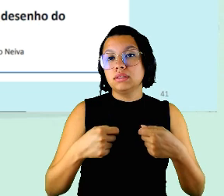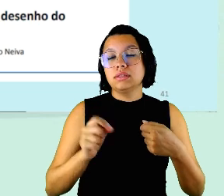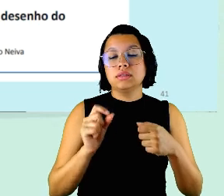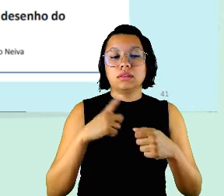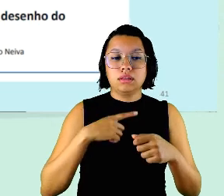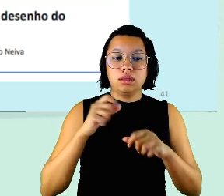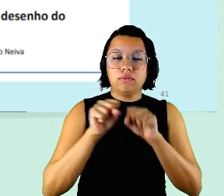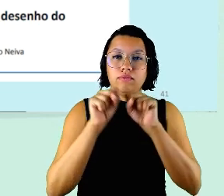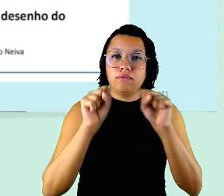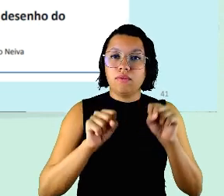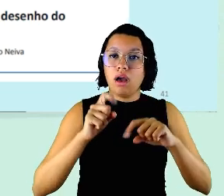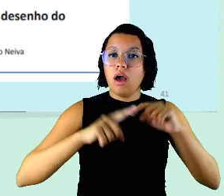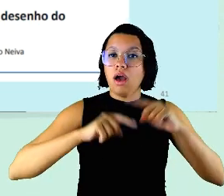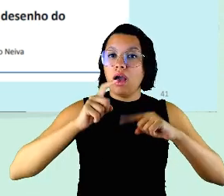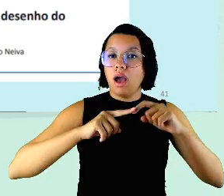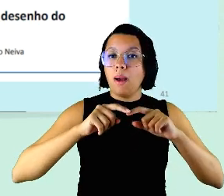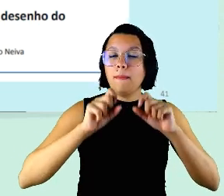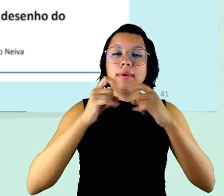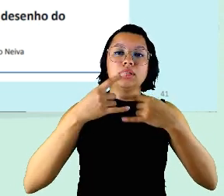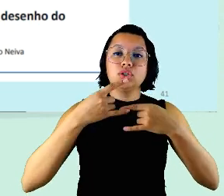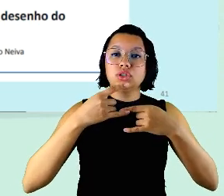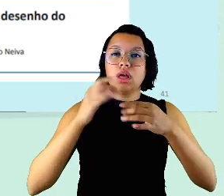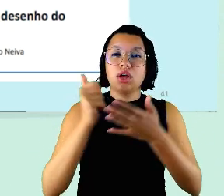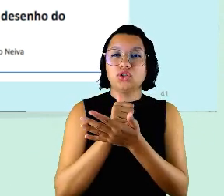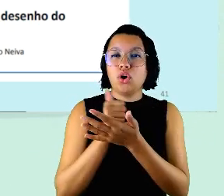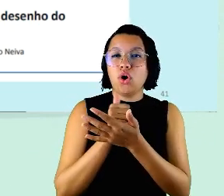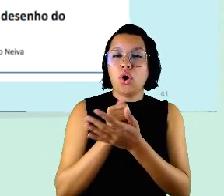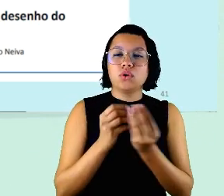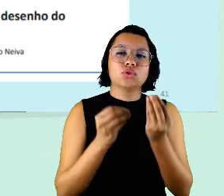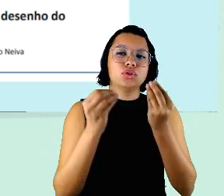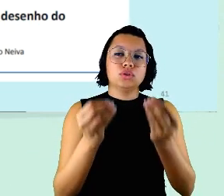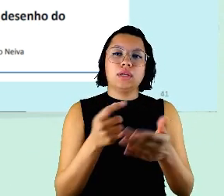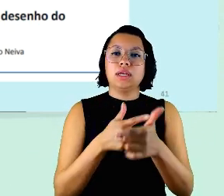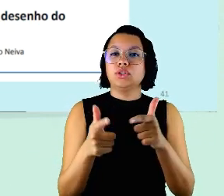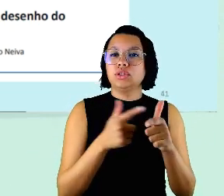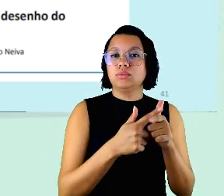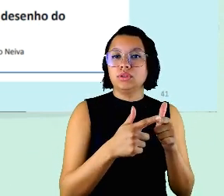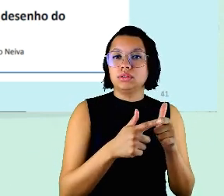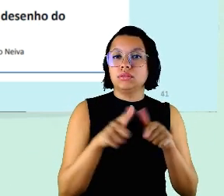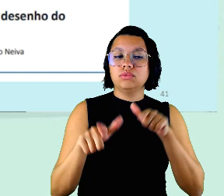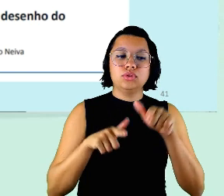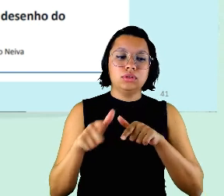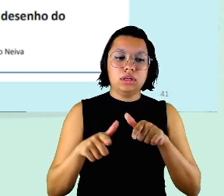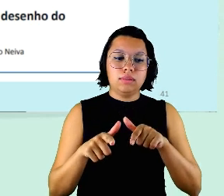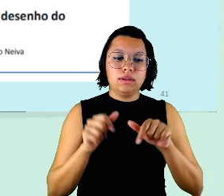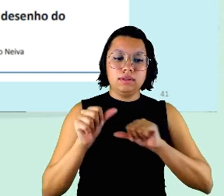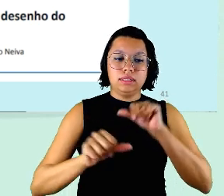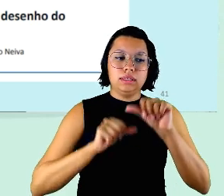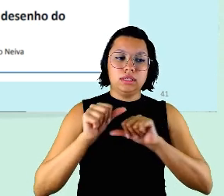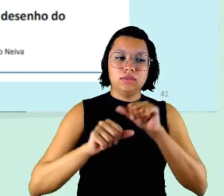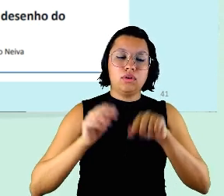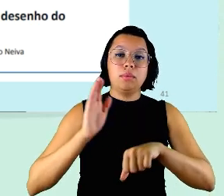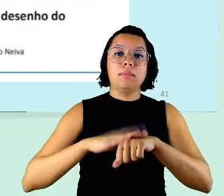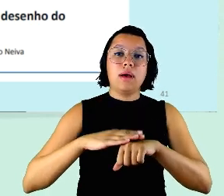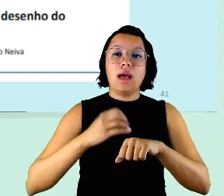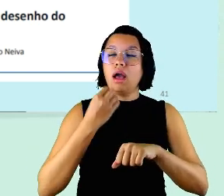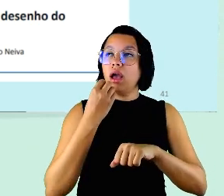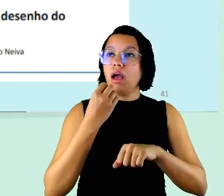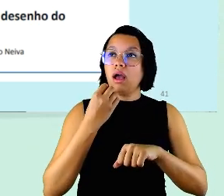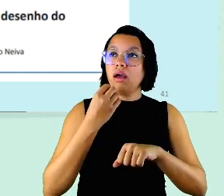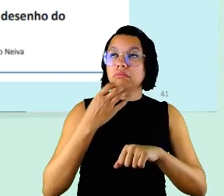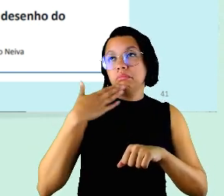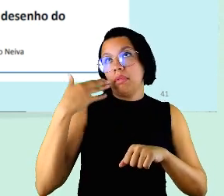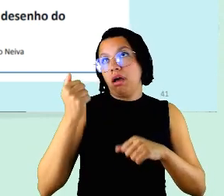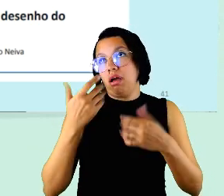digitais de controle de entregas e distribuição de tarefas que torne mais eficiente o serviço e